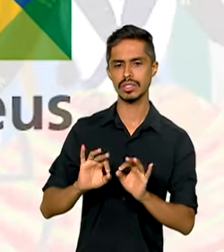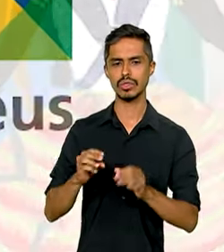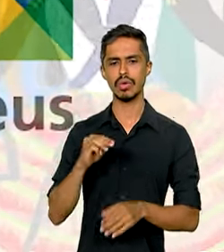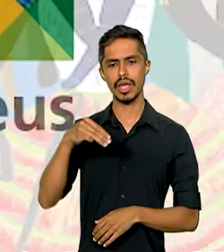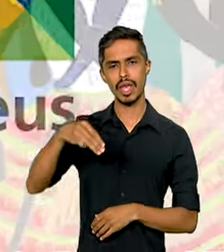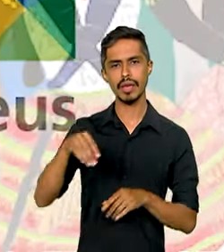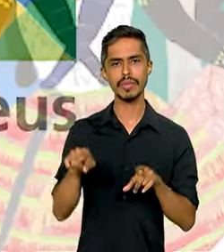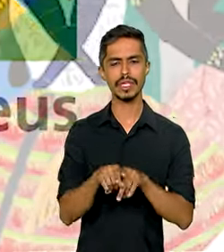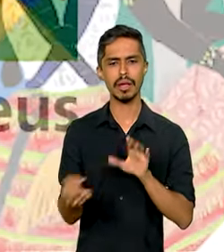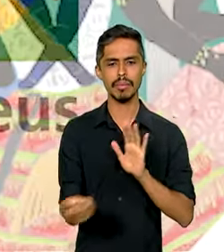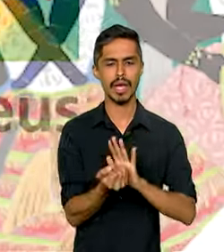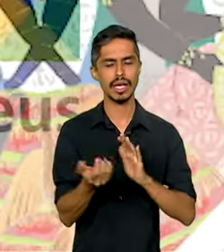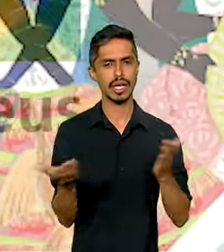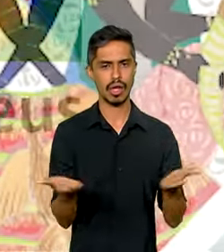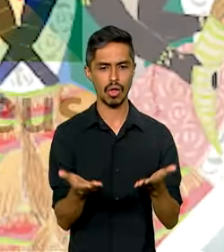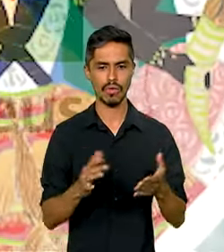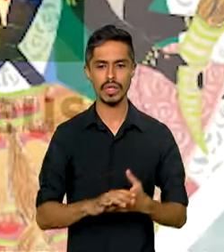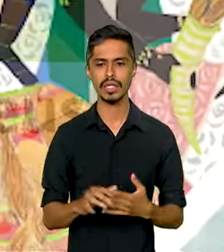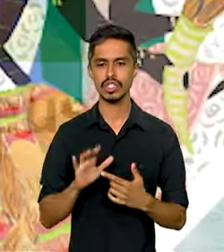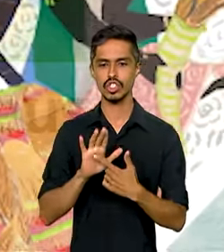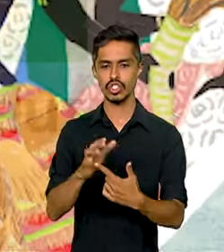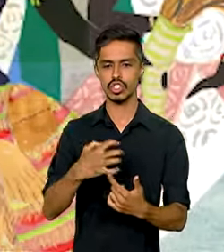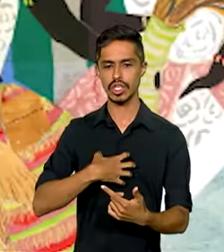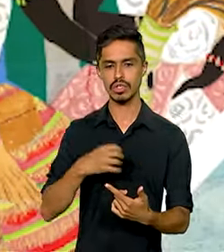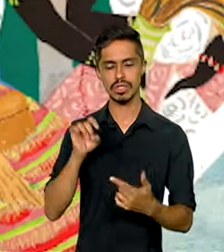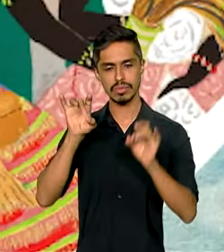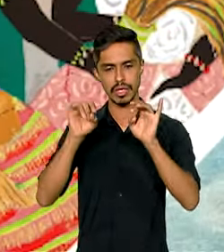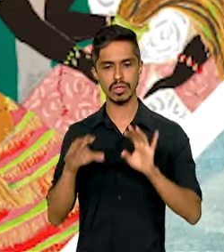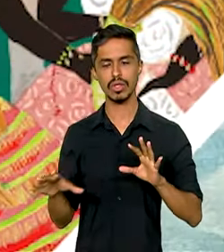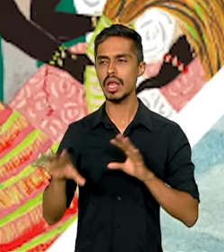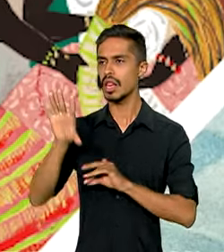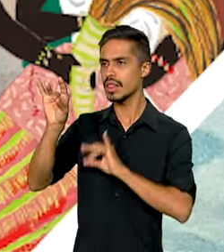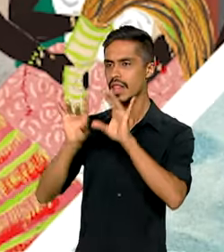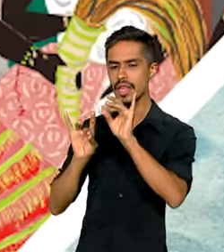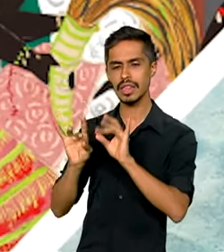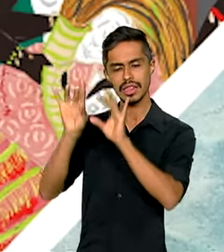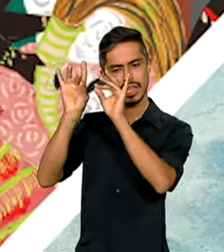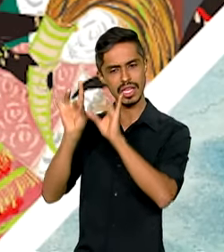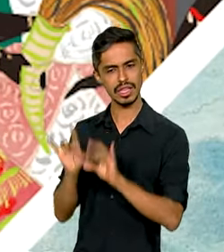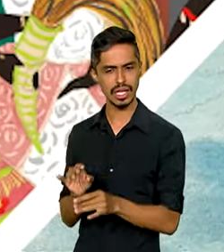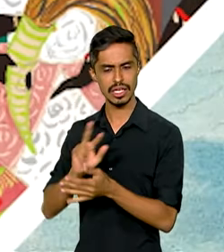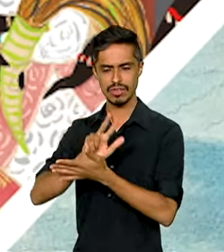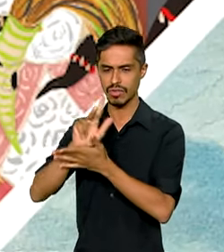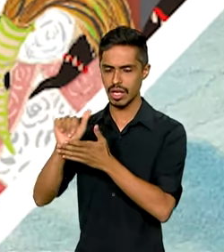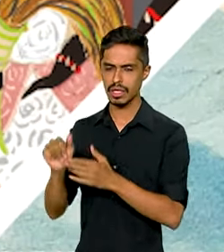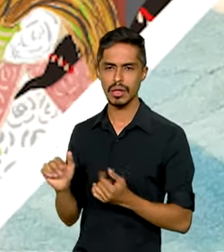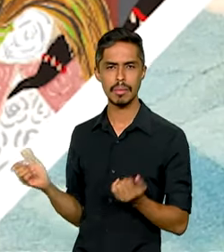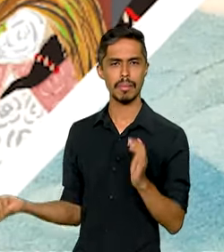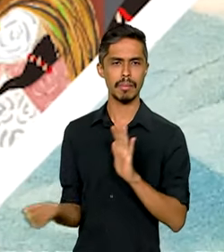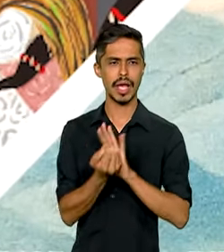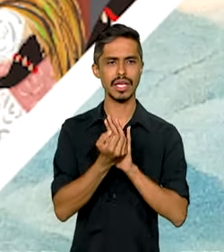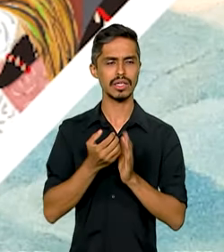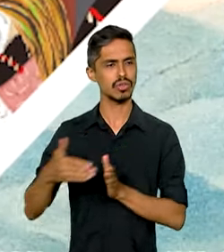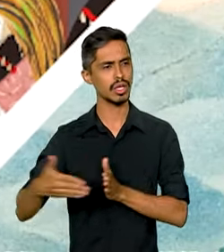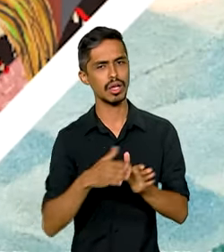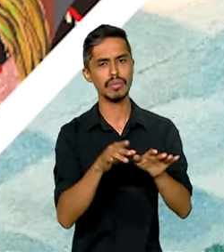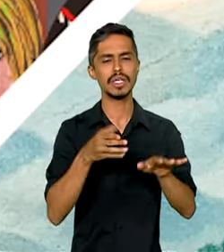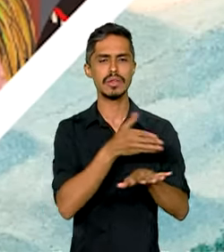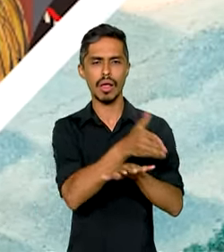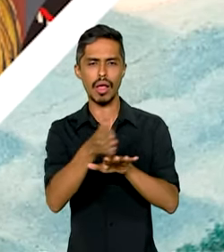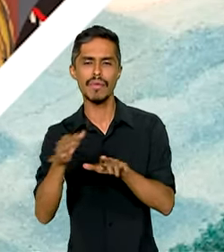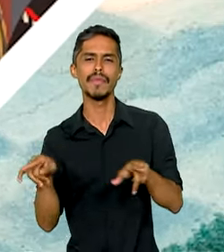atual, esta versão especial incorpora elementos que simbolizam os caminhos, marcos e